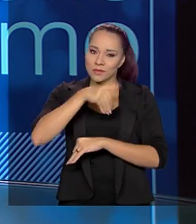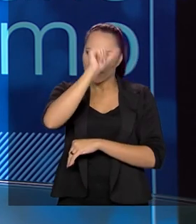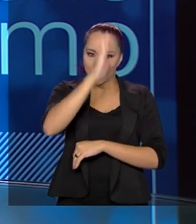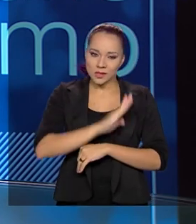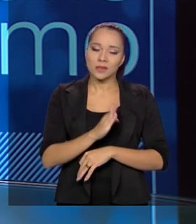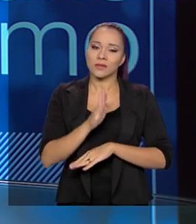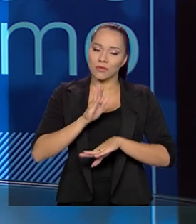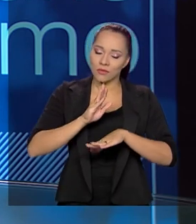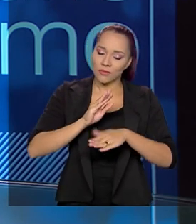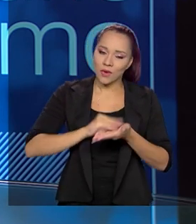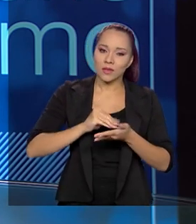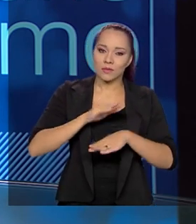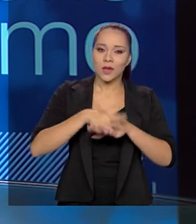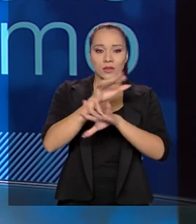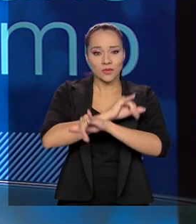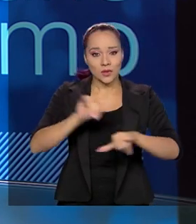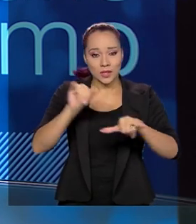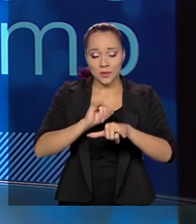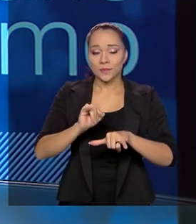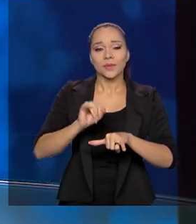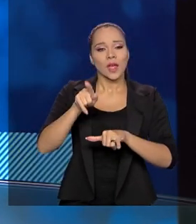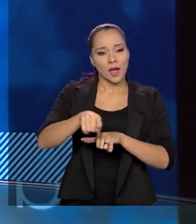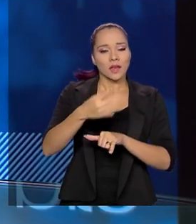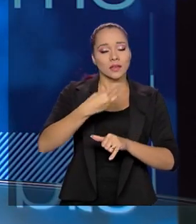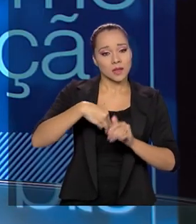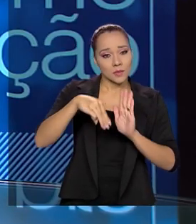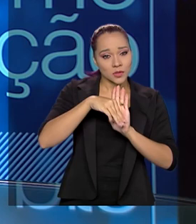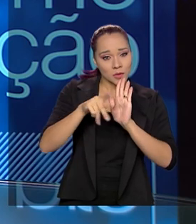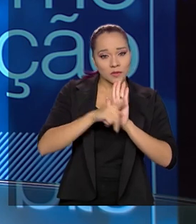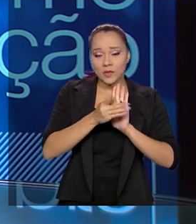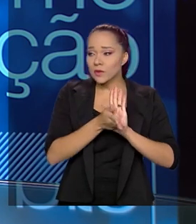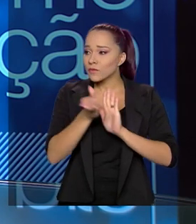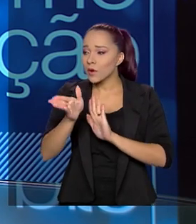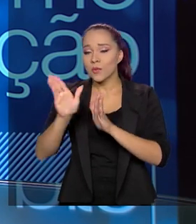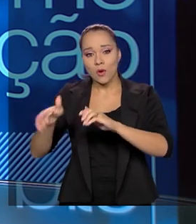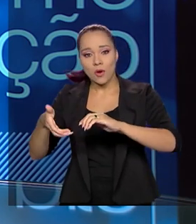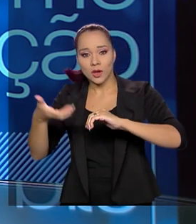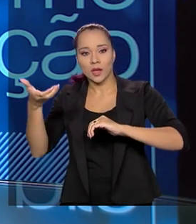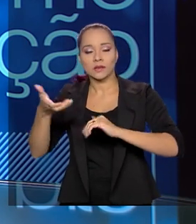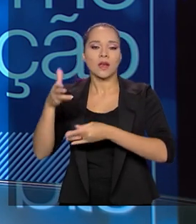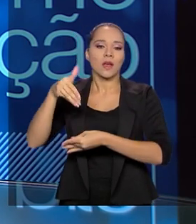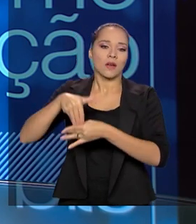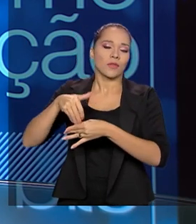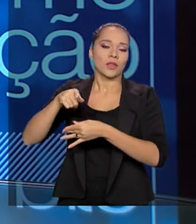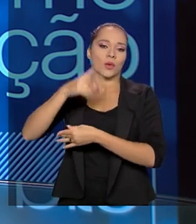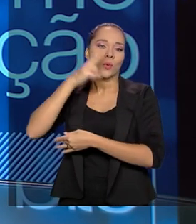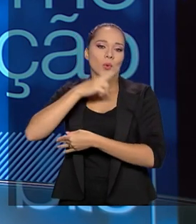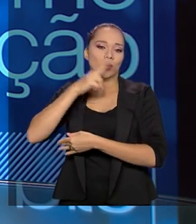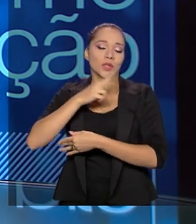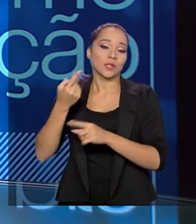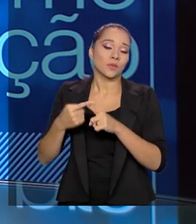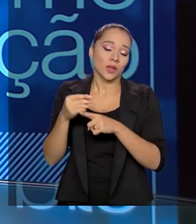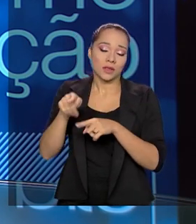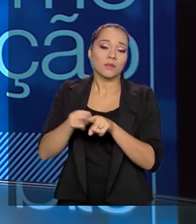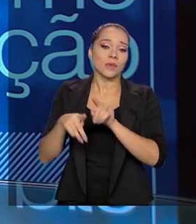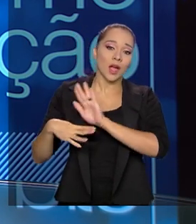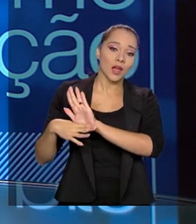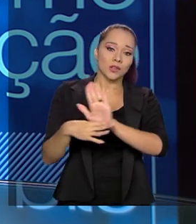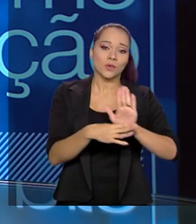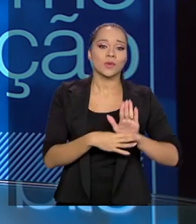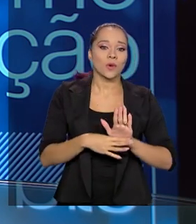a medida foi para o Congresso e, devido à pandemia, ela foi votada em caráter de urgência porque ela também ajudou a